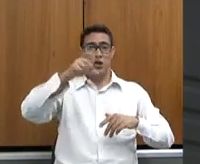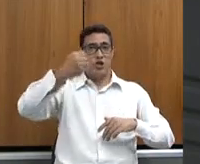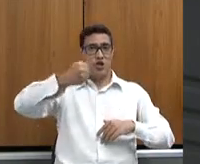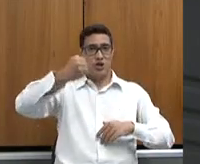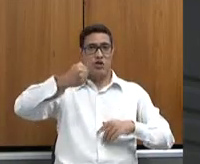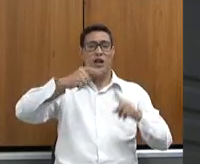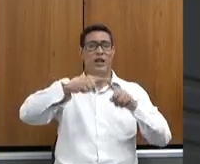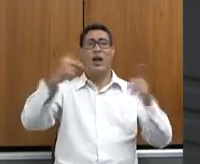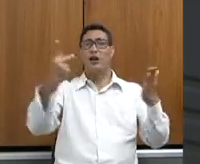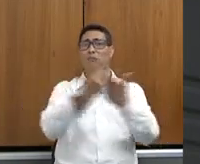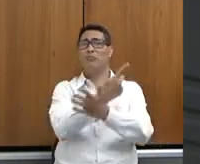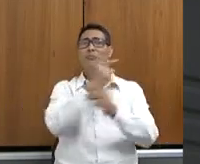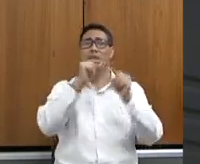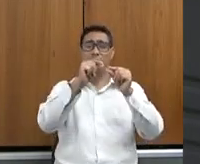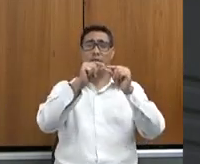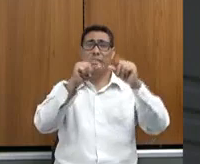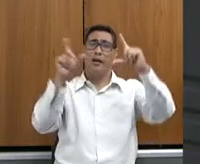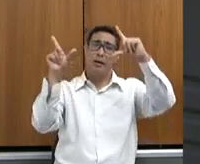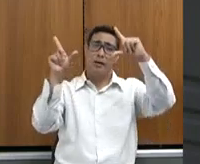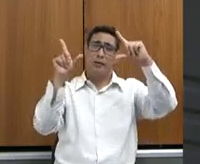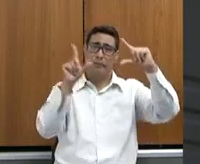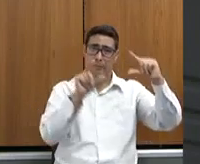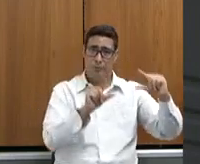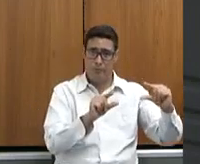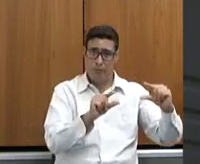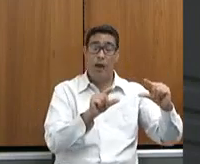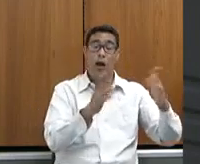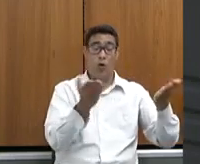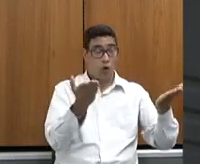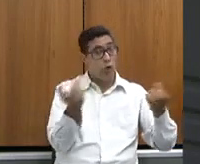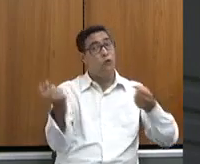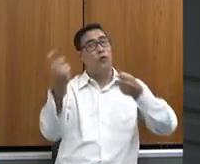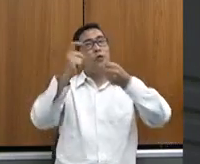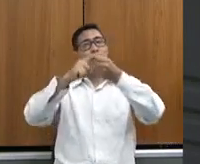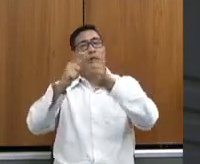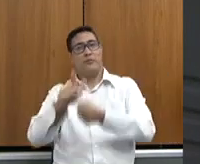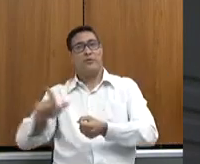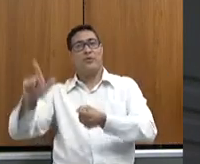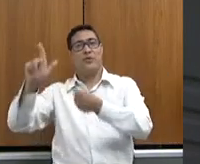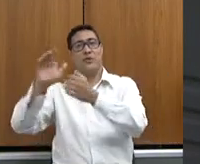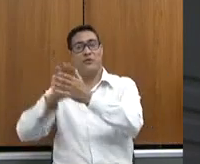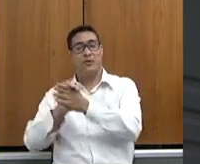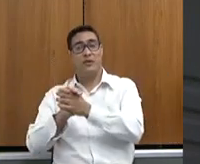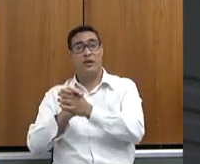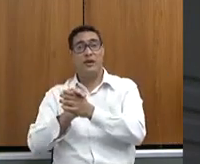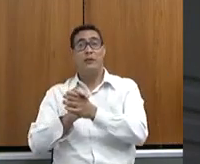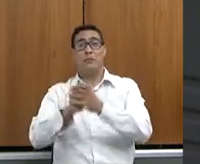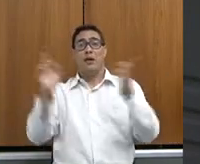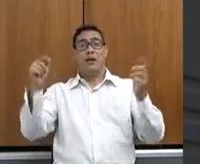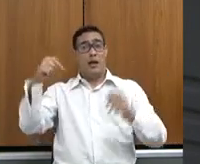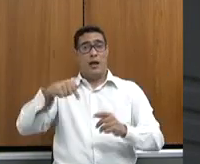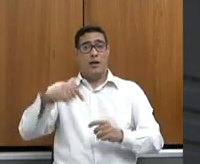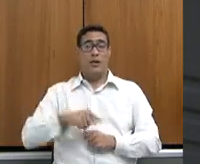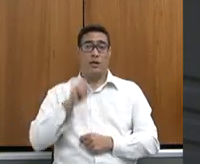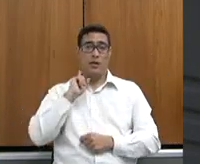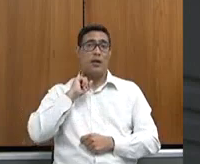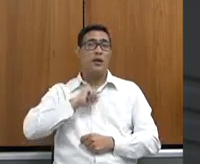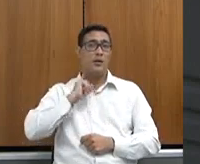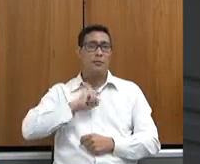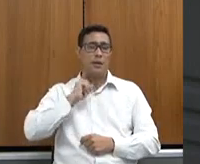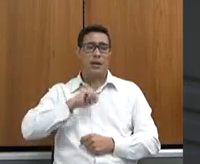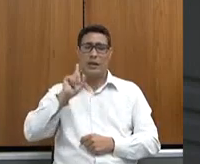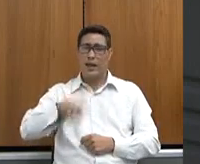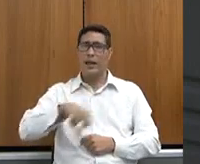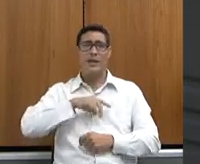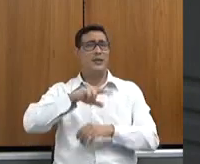e tive uma recaída dois anos atrás, voltei a produzir de novo. Então, é uma questão até cultural em Minas Gerais, passa por diversas